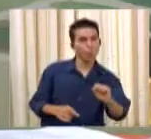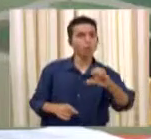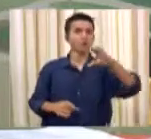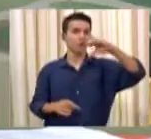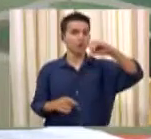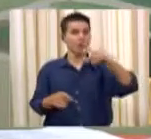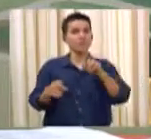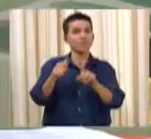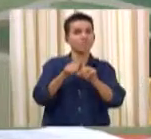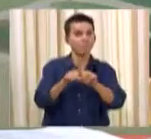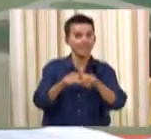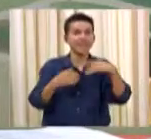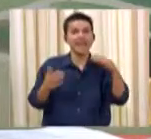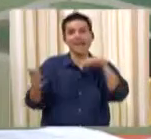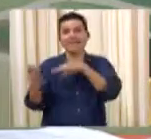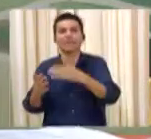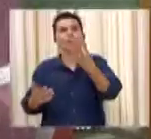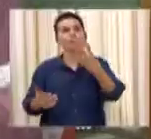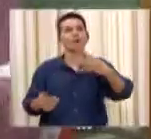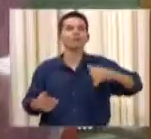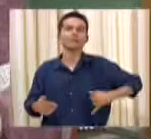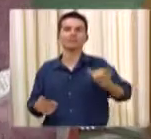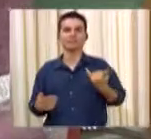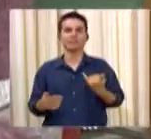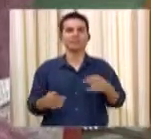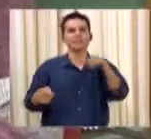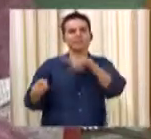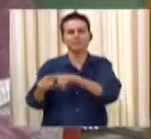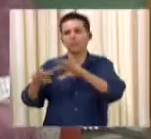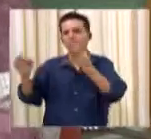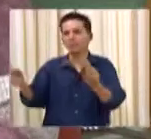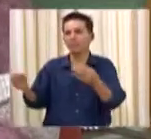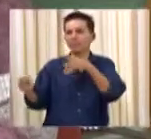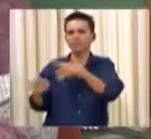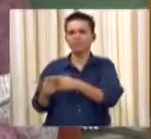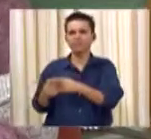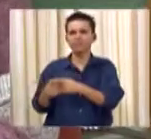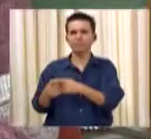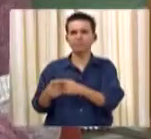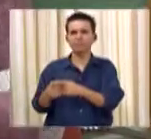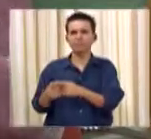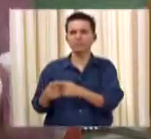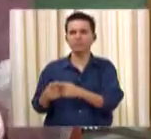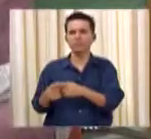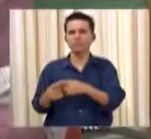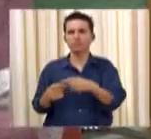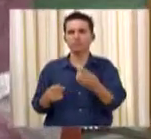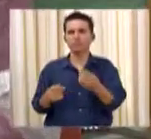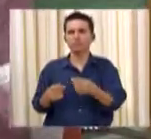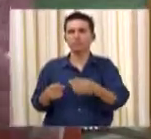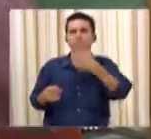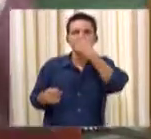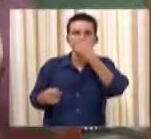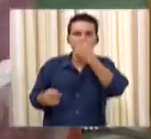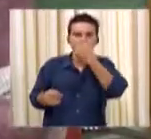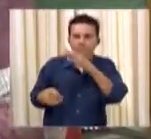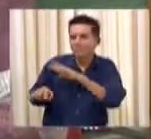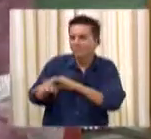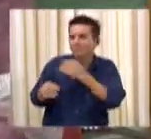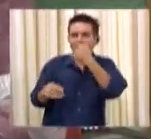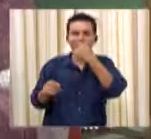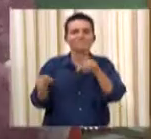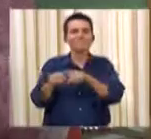têm uma fragilidade imunológica que faz com que elas fiquem mais doentinhas. Então, elas gripam mais, o narizinho fica mais